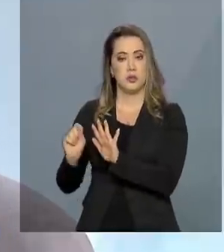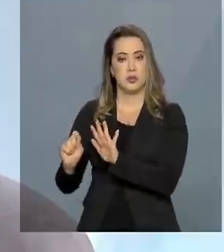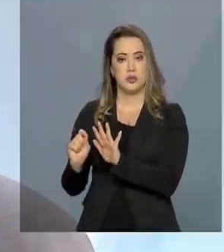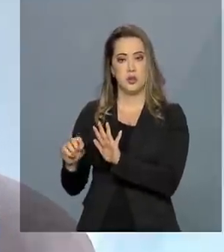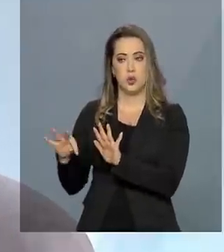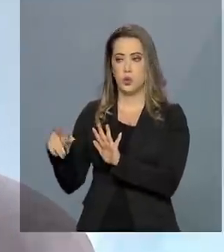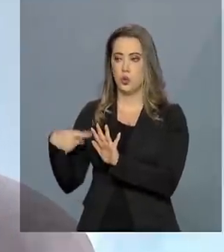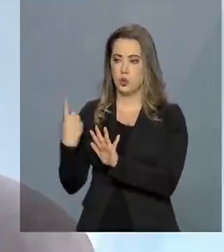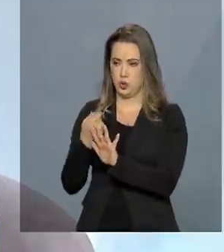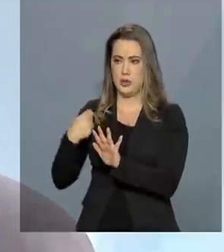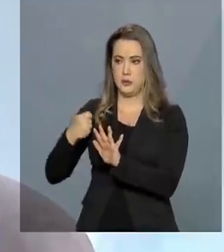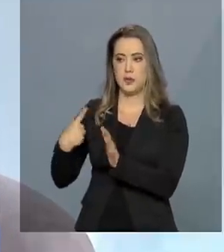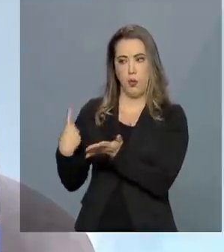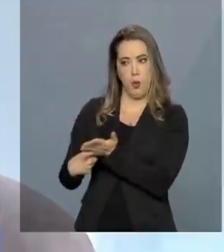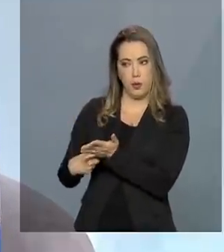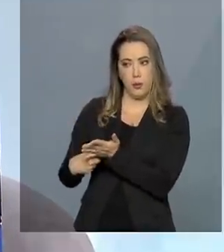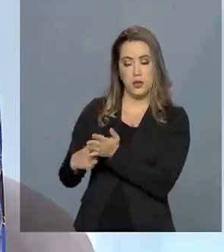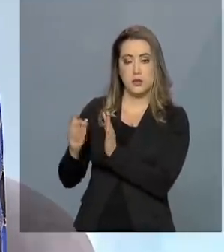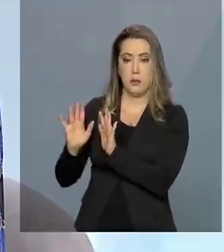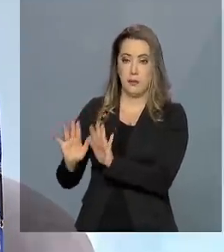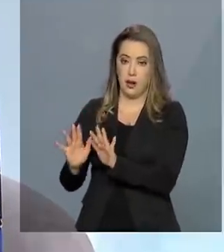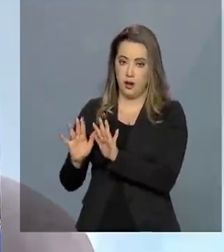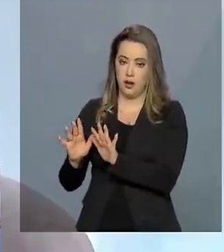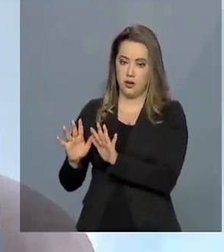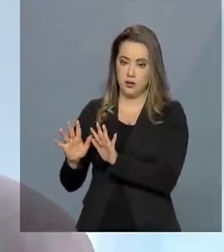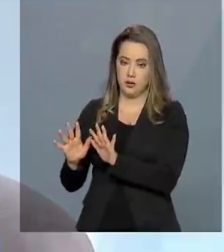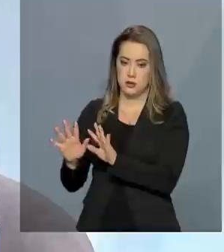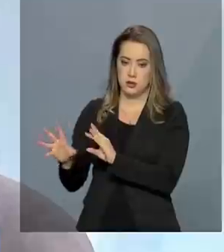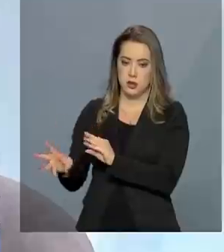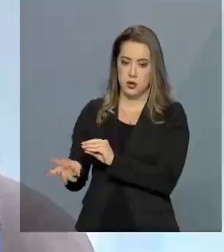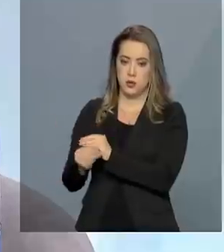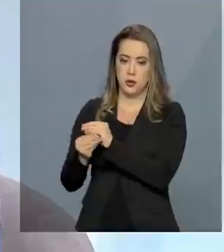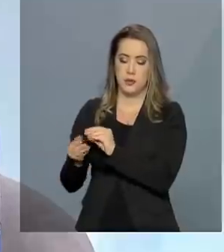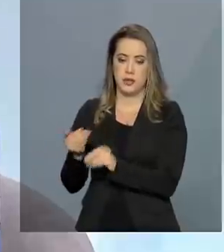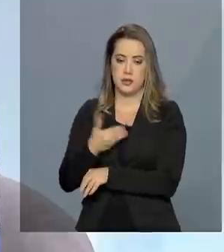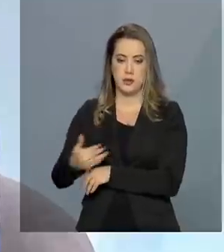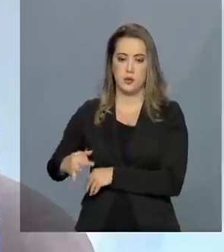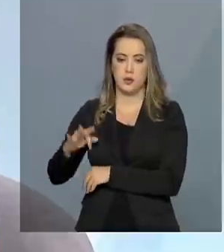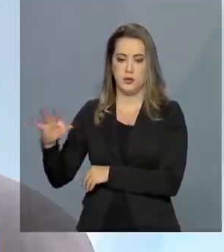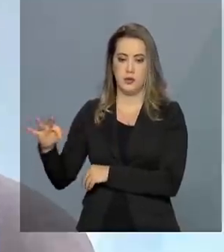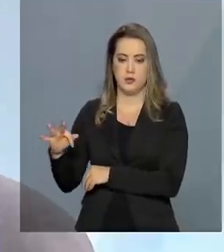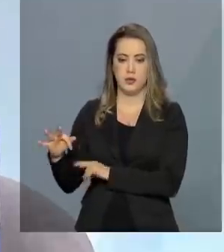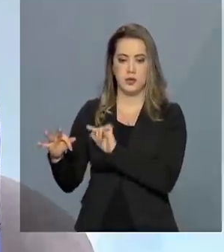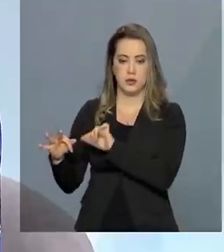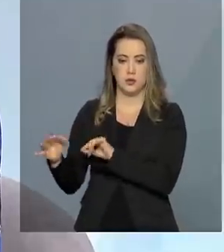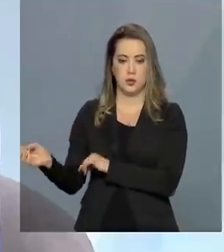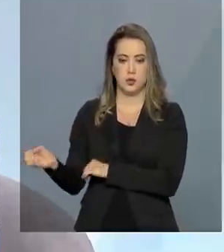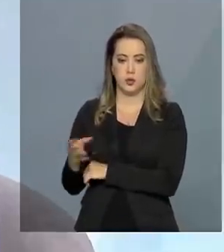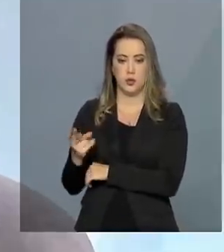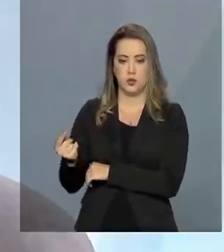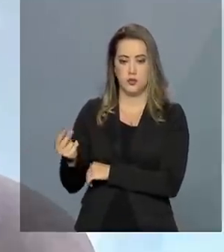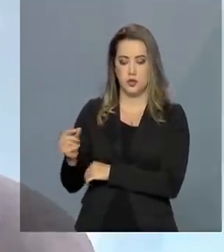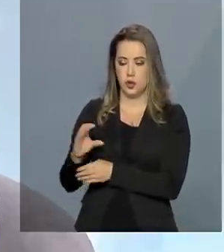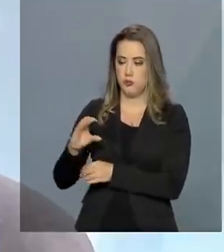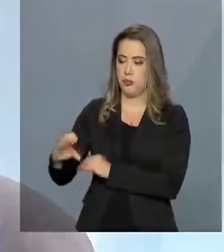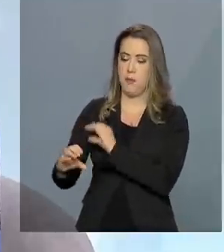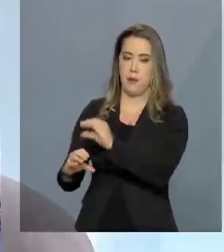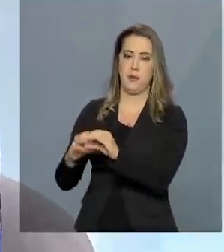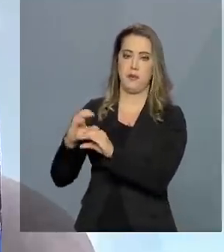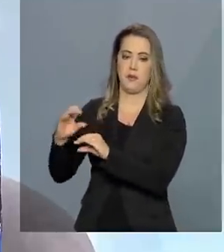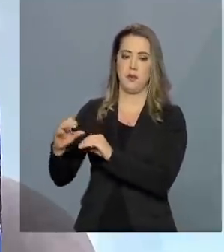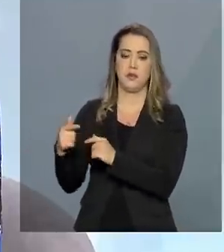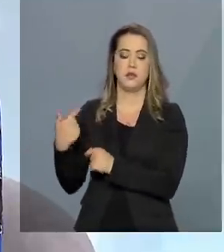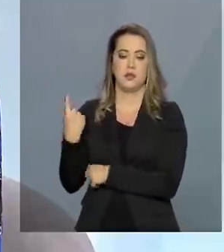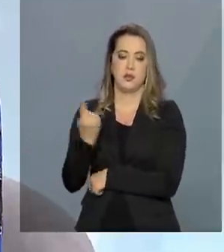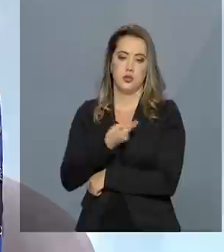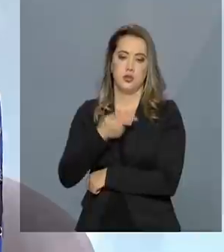desse compromisso. Com a complementação da União, esses novos mecanismos, com esse aumento robusto, a gente